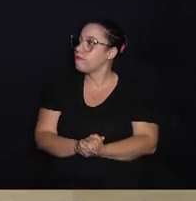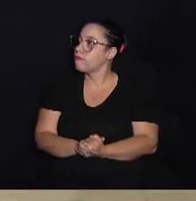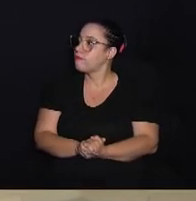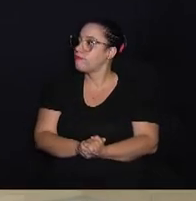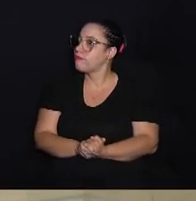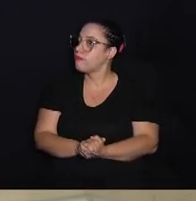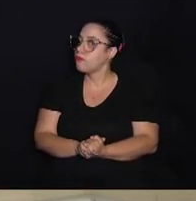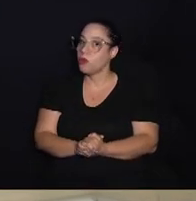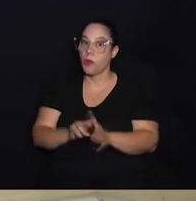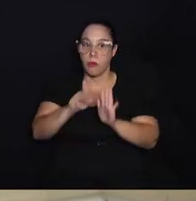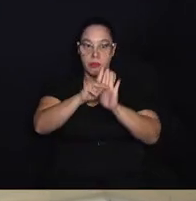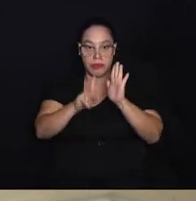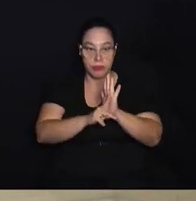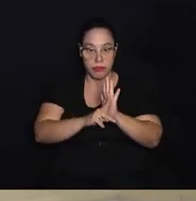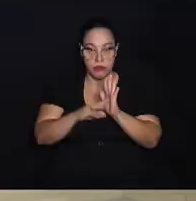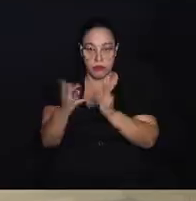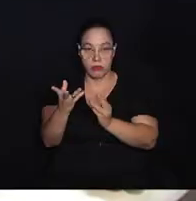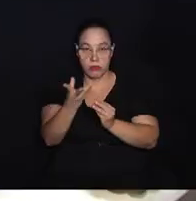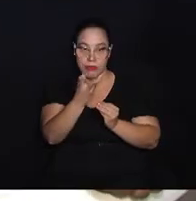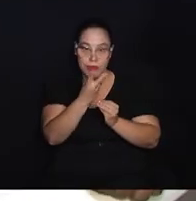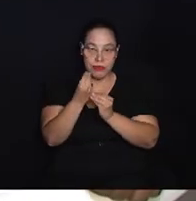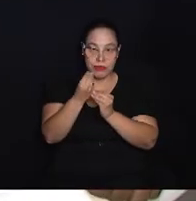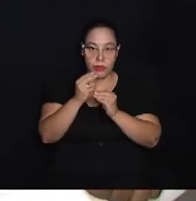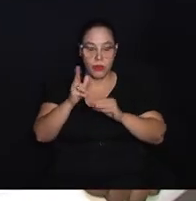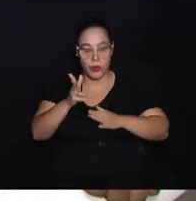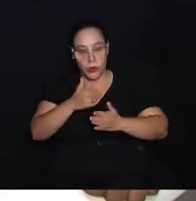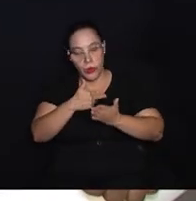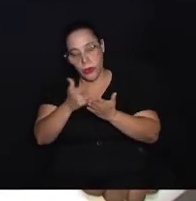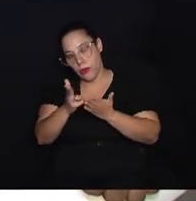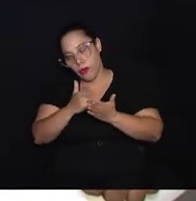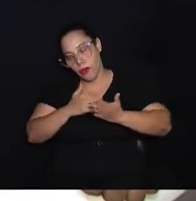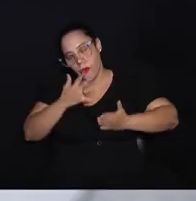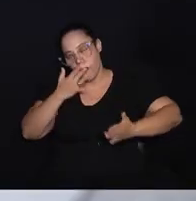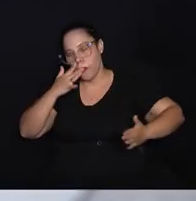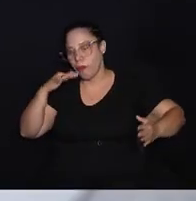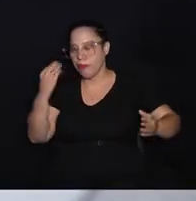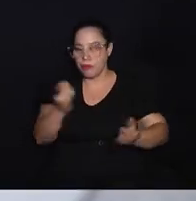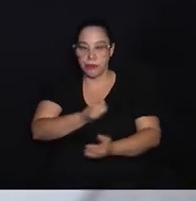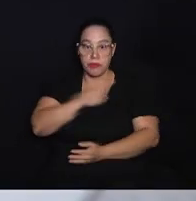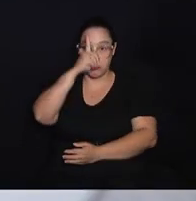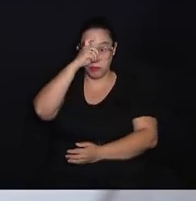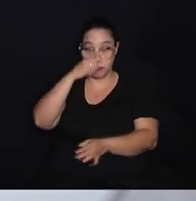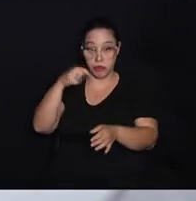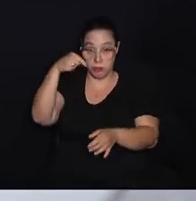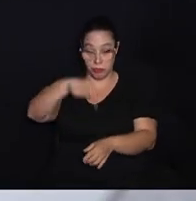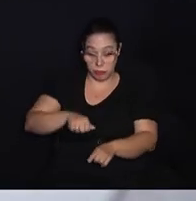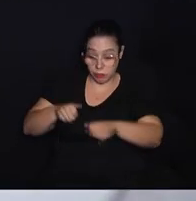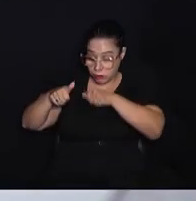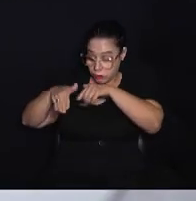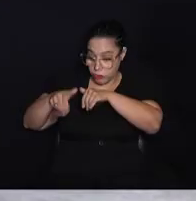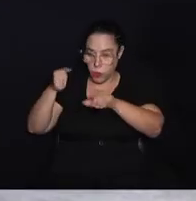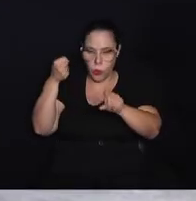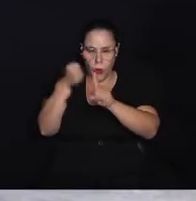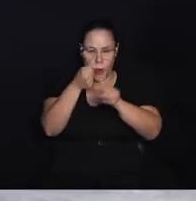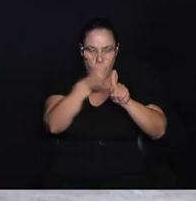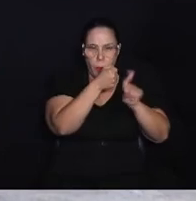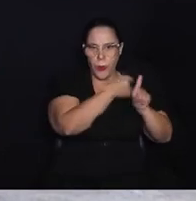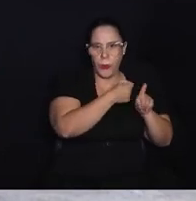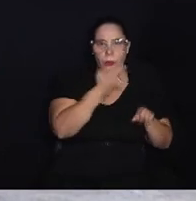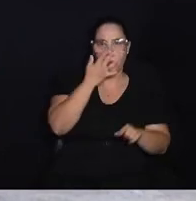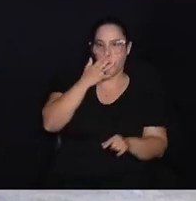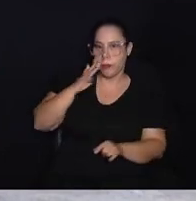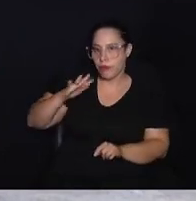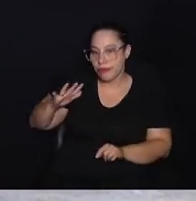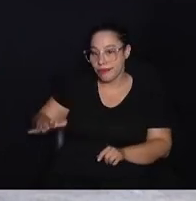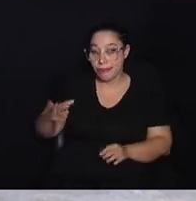O projeto Arte Mágica Colorindo Vidas no Hospital, lançado neste mês, está impactando a vida das crianças